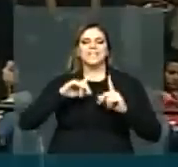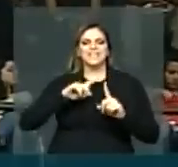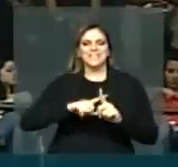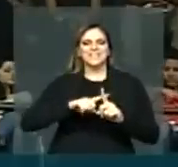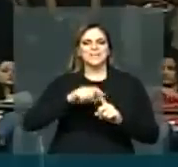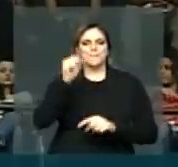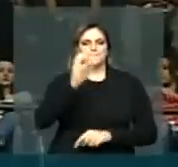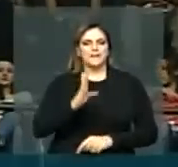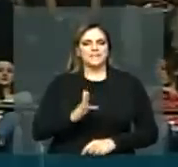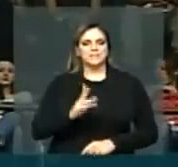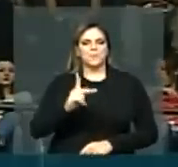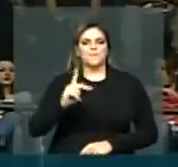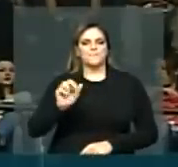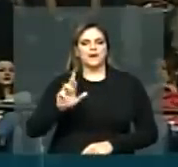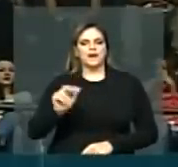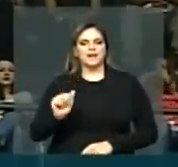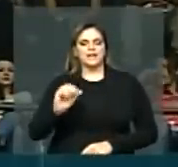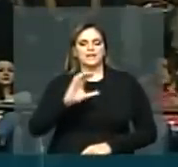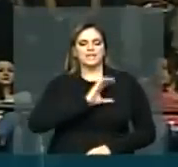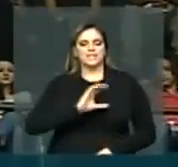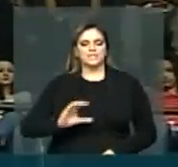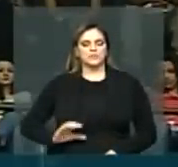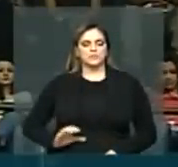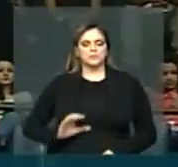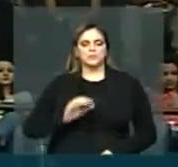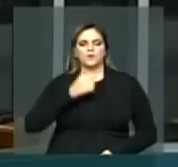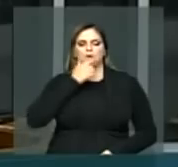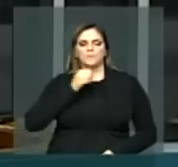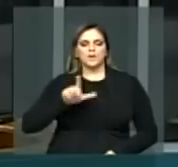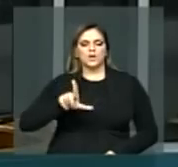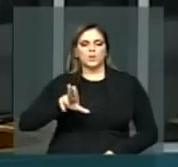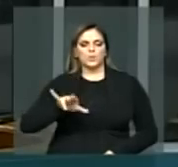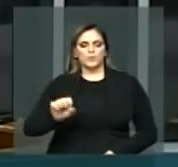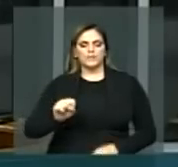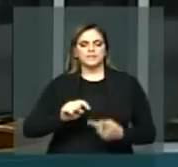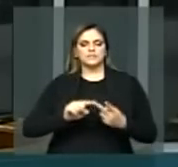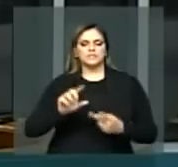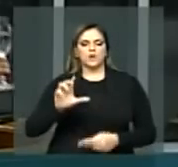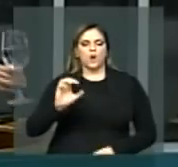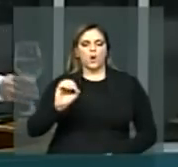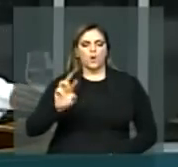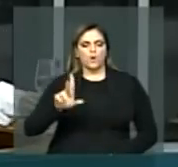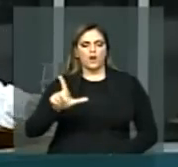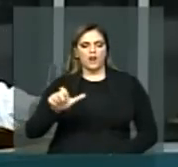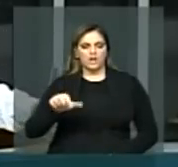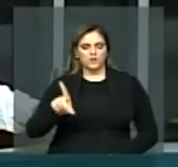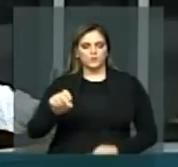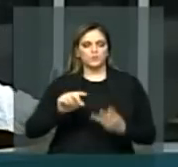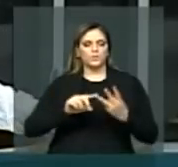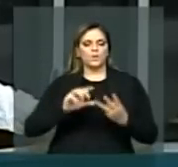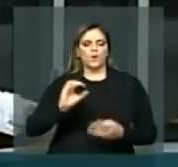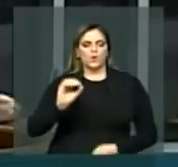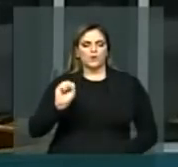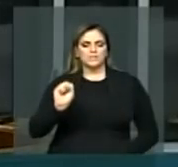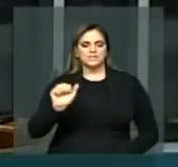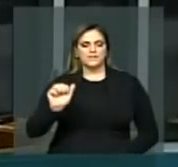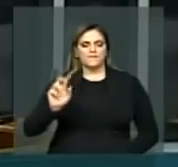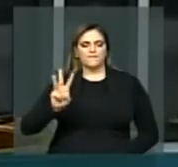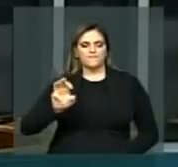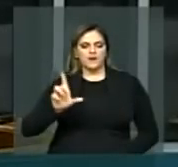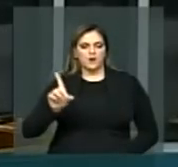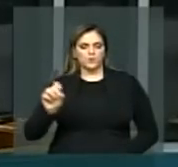Luiz Fernandes Bergamin, Orlando Silva, Osvaldo do Vale, demais